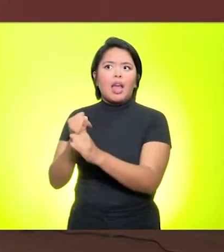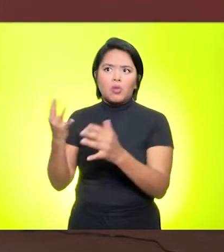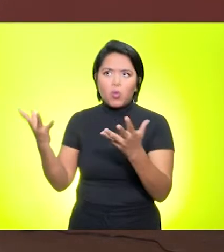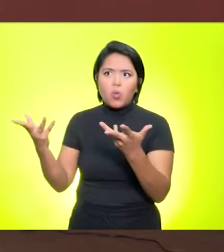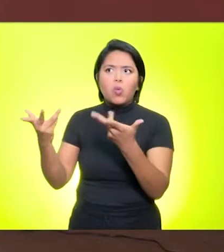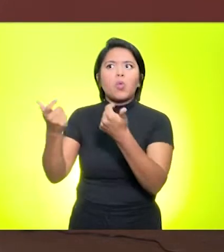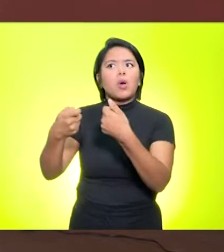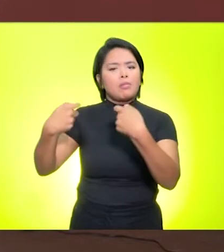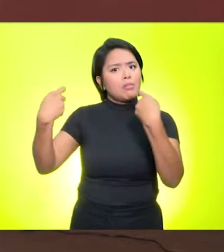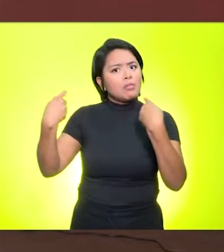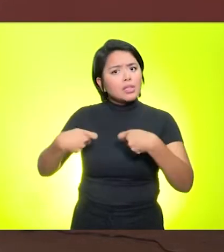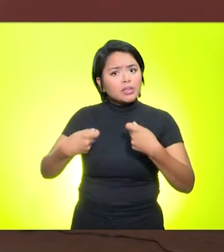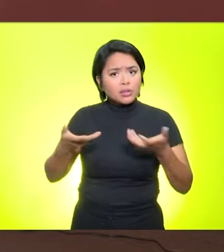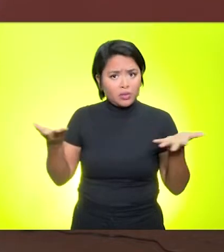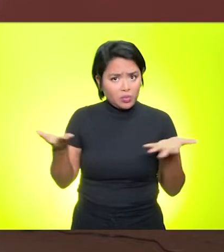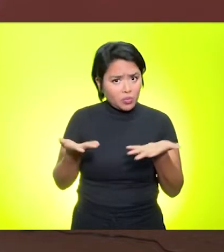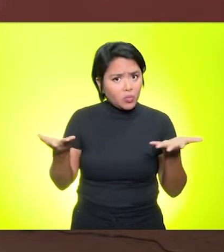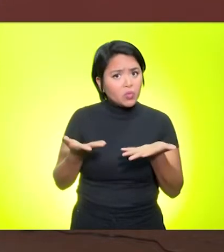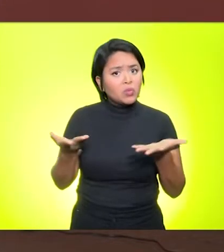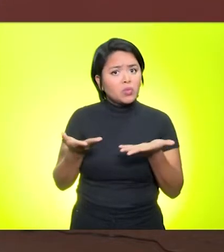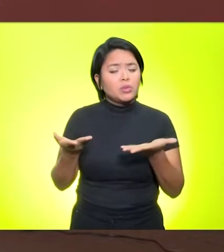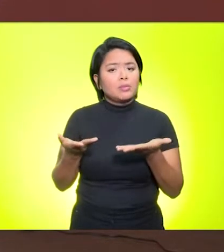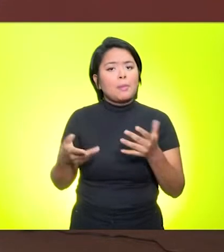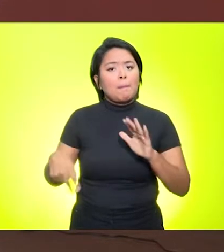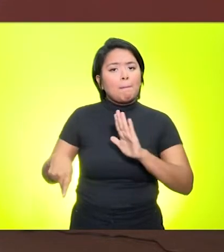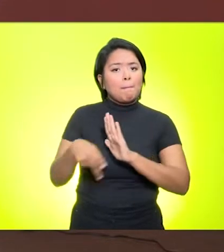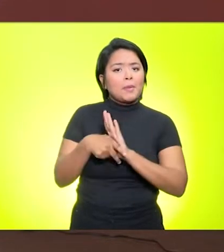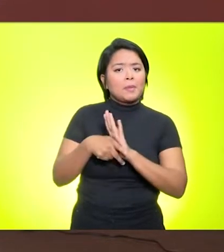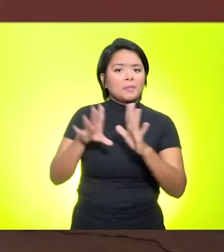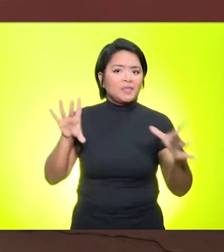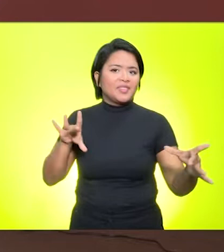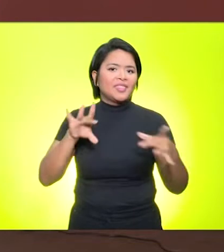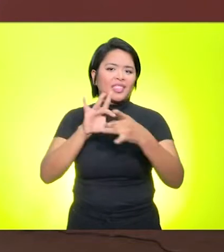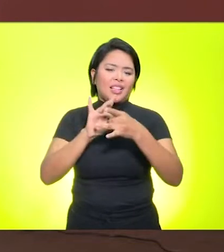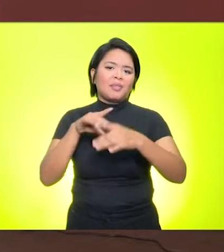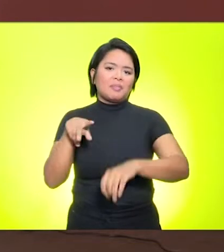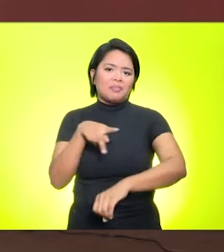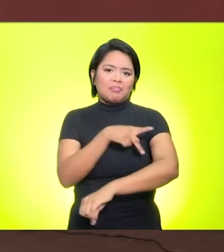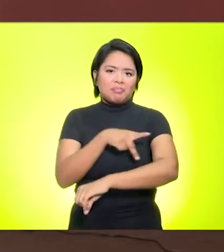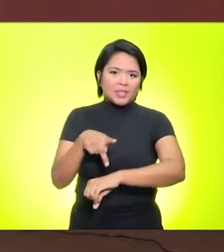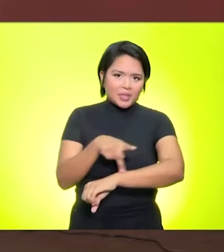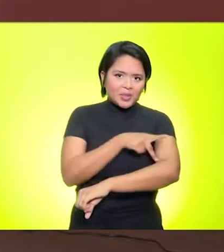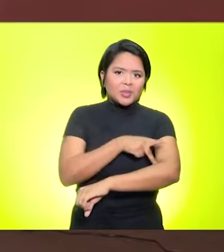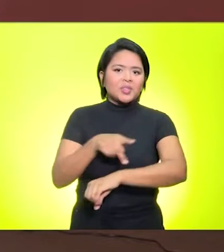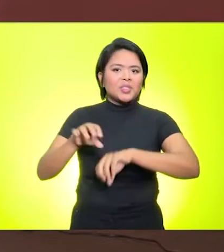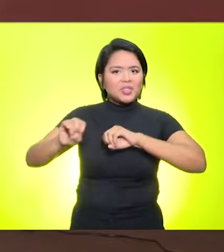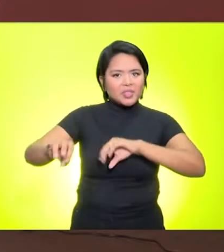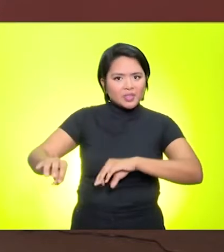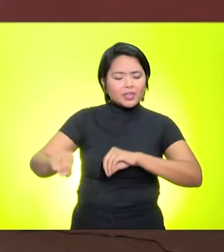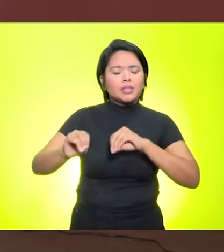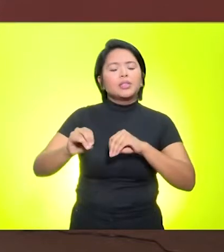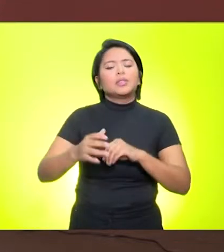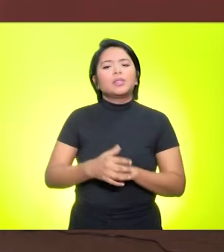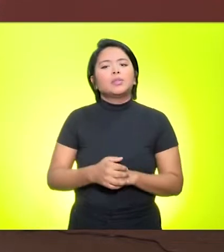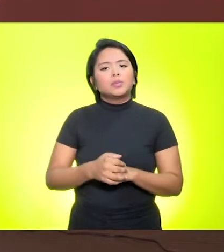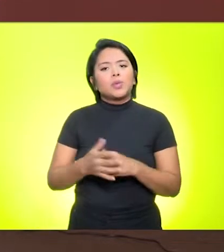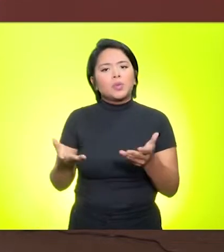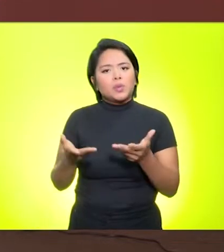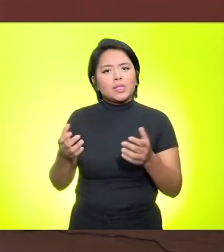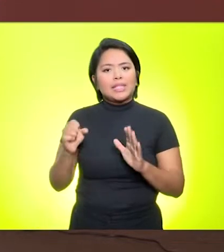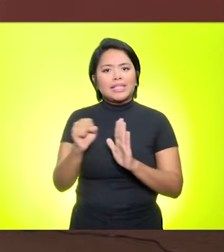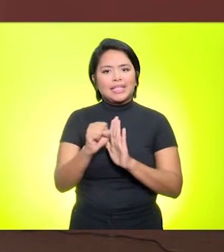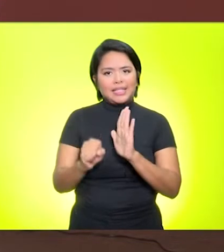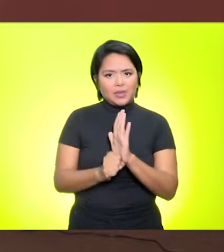as práticas pedagógicas se desenvolvam numa sociedade do século XXI, para que a gente possa estar aí